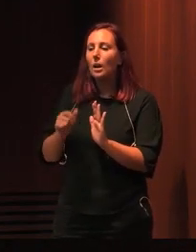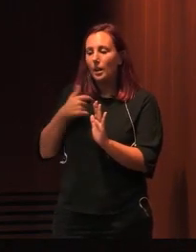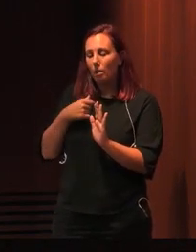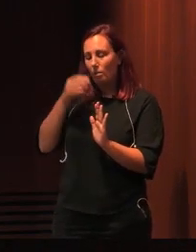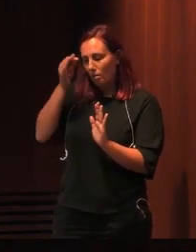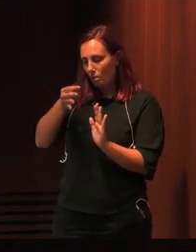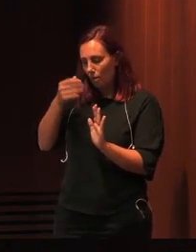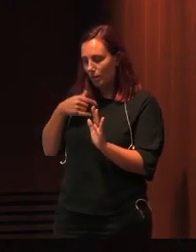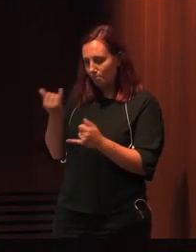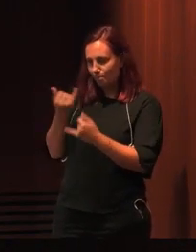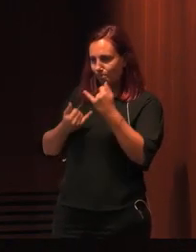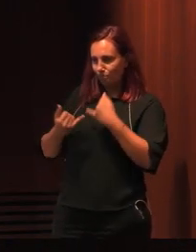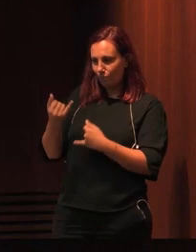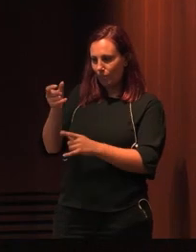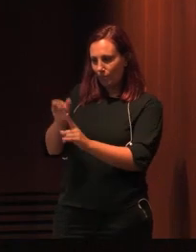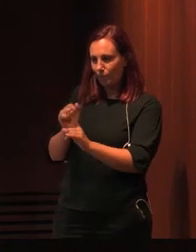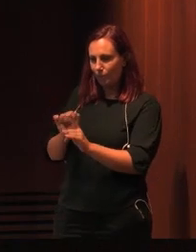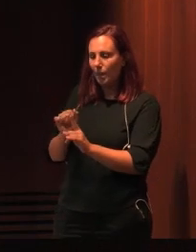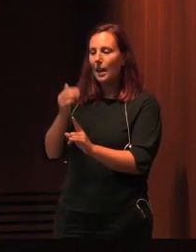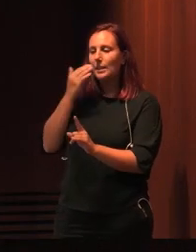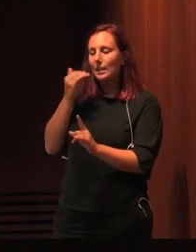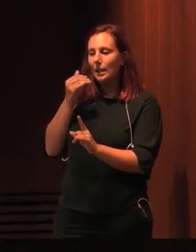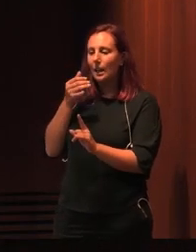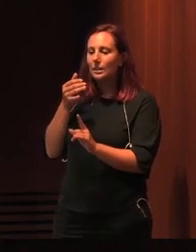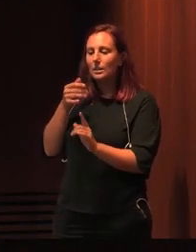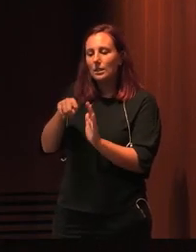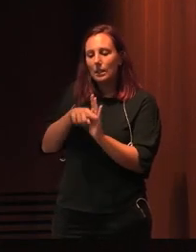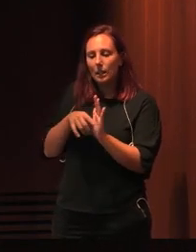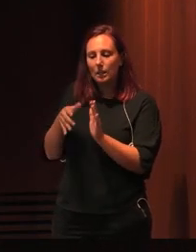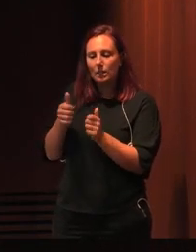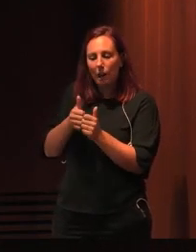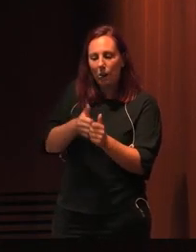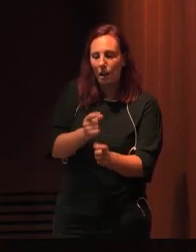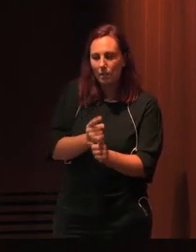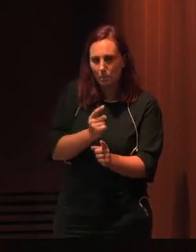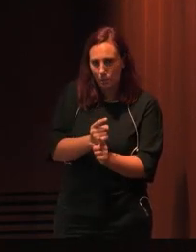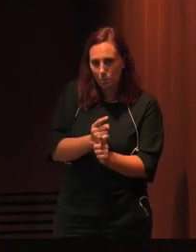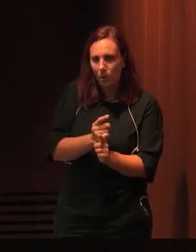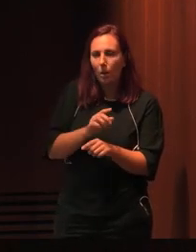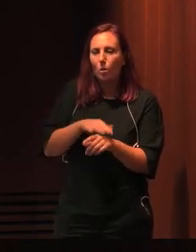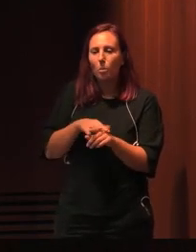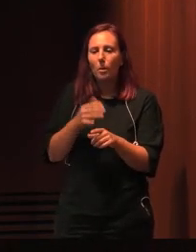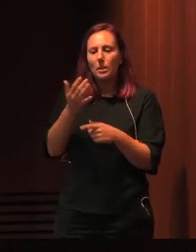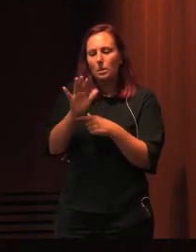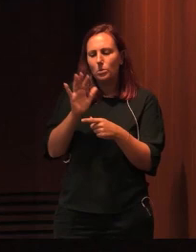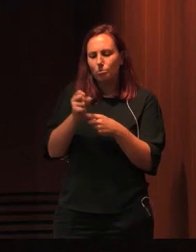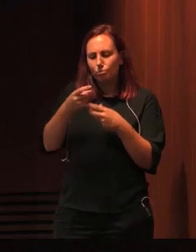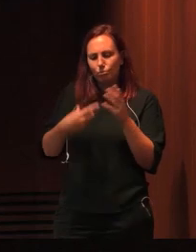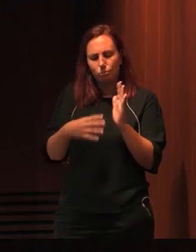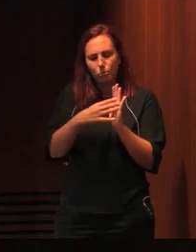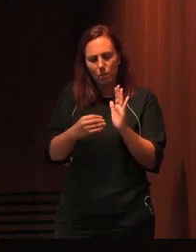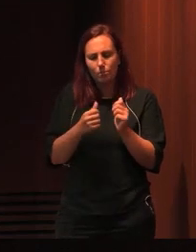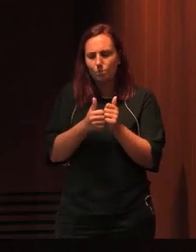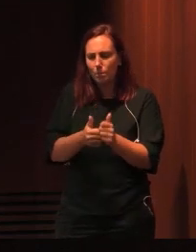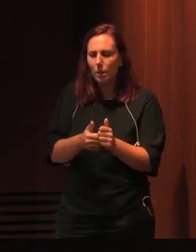honra de suceder, procurando não desvirtuar aqueles princípios, seguir tantos e bons exemplos, desenhar